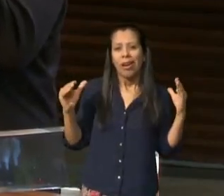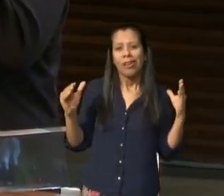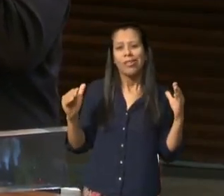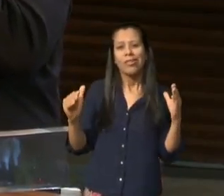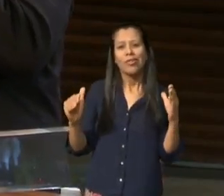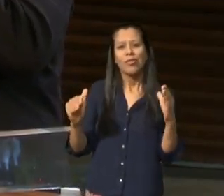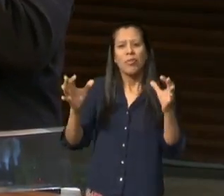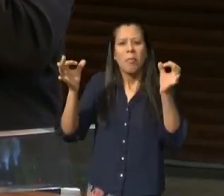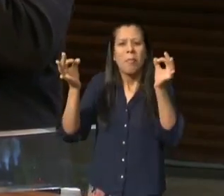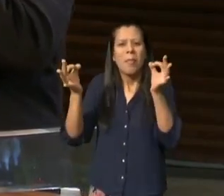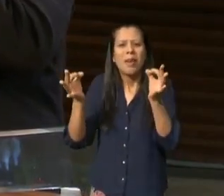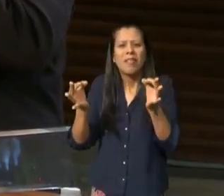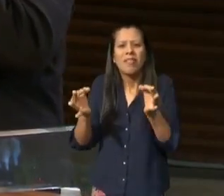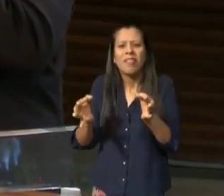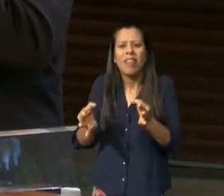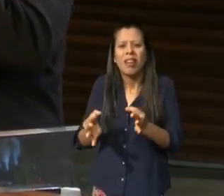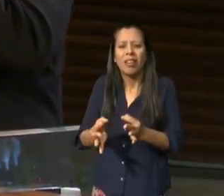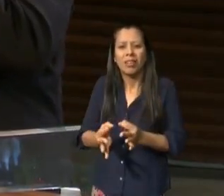perfeitos